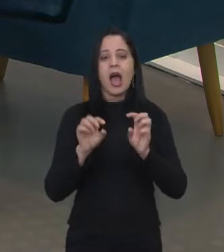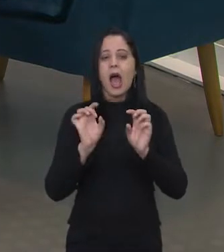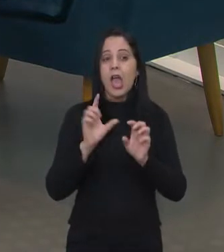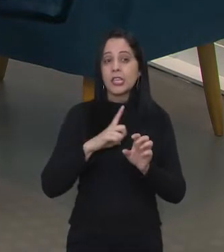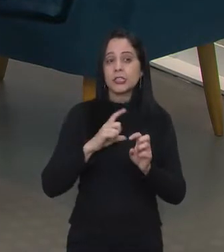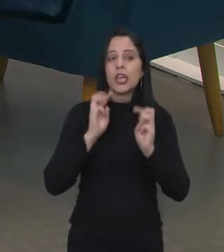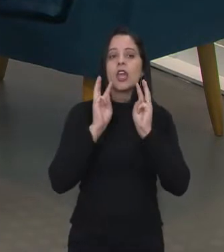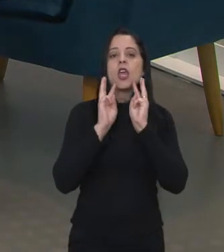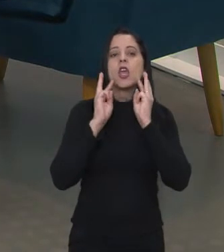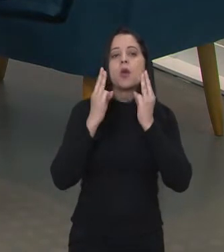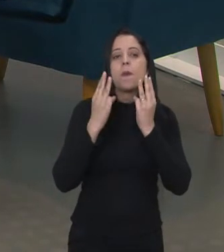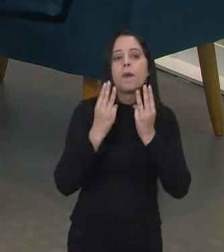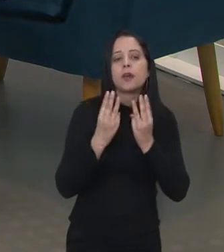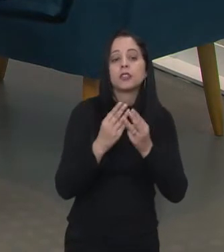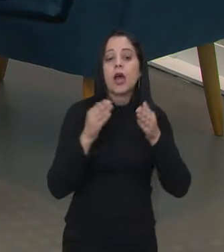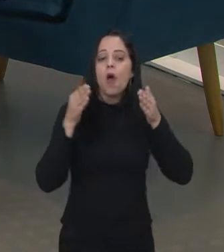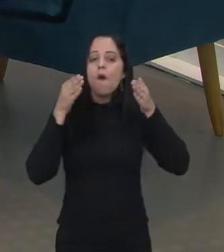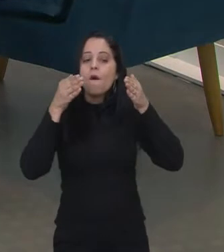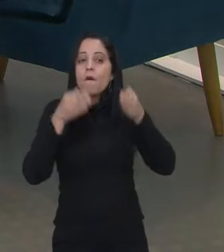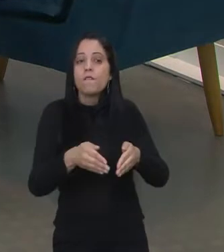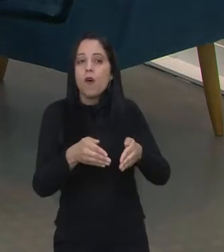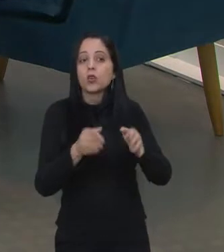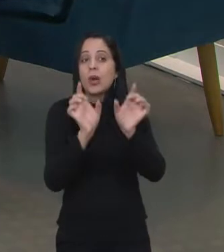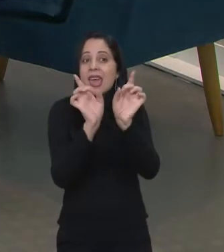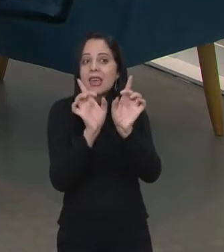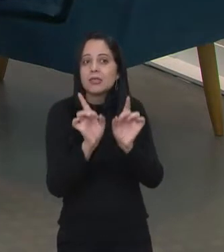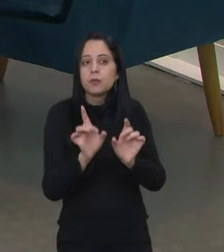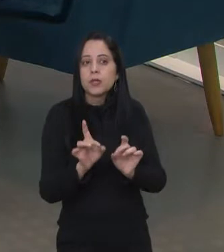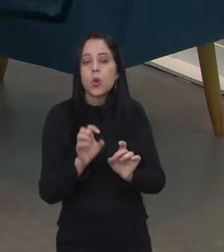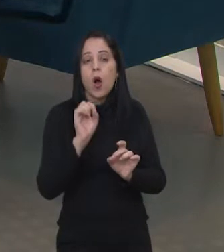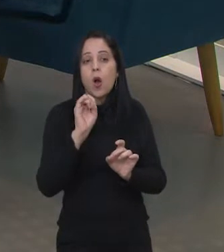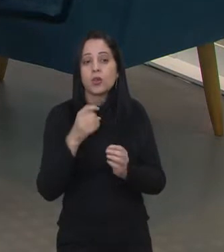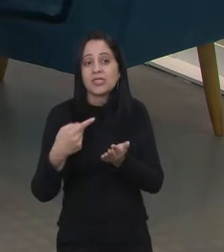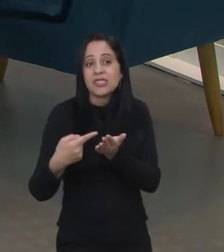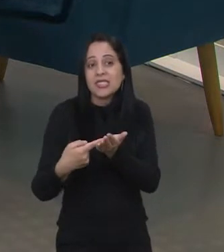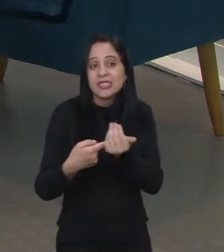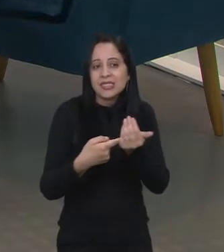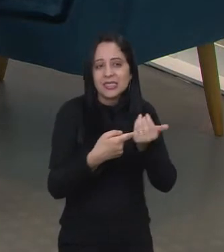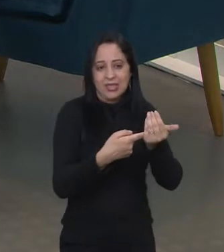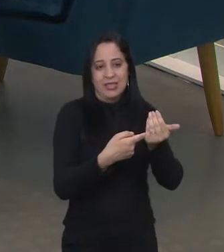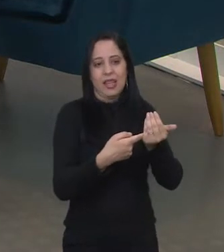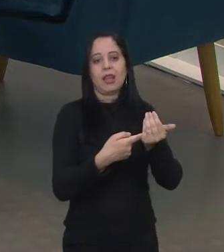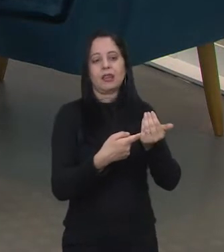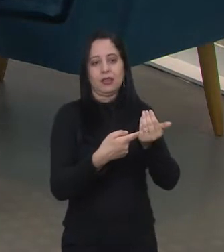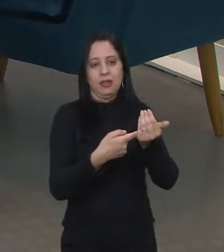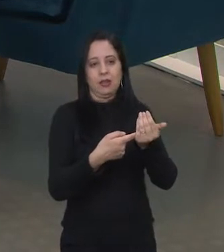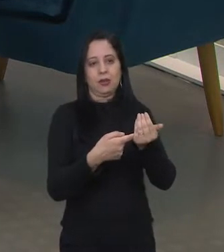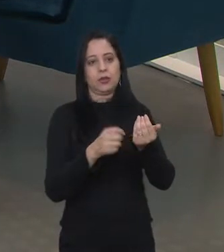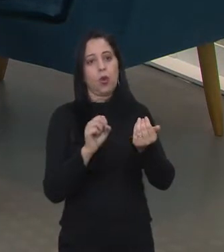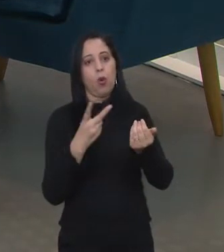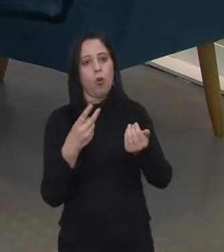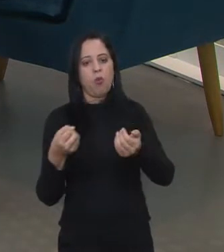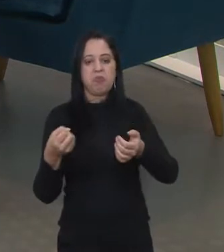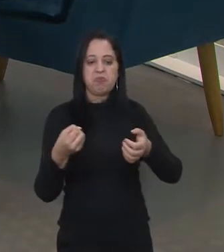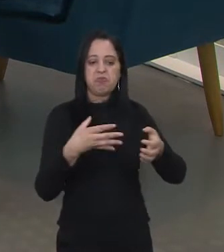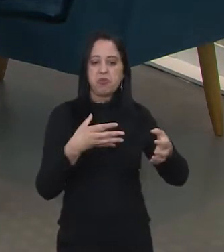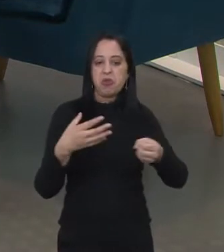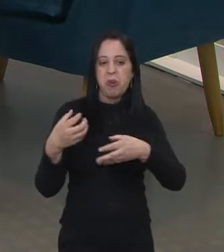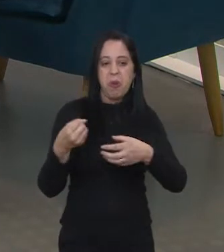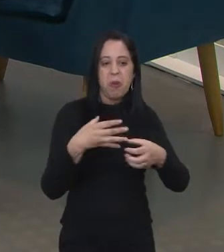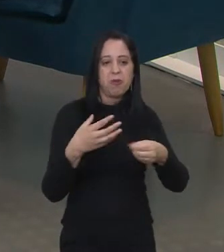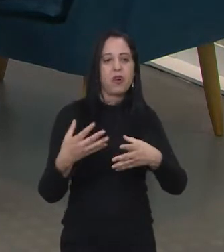específico para quem é tech, para quem desenvolve novas tecnologias e para quem inova em novos modelos de negócio.